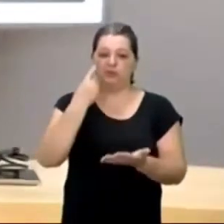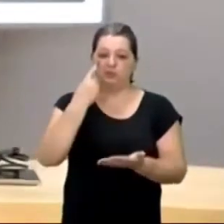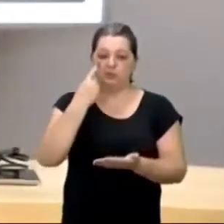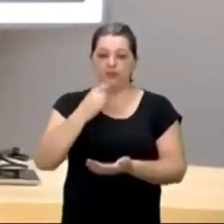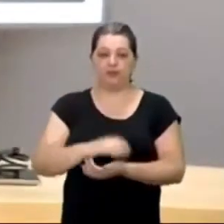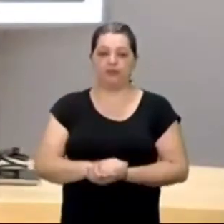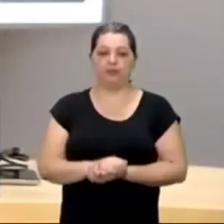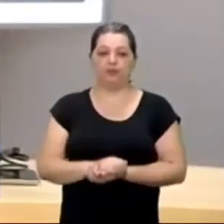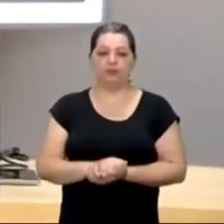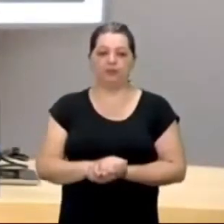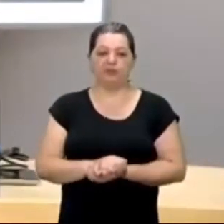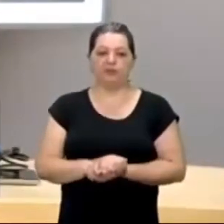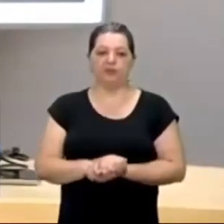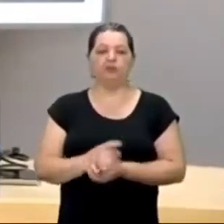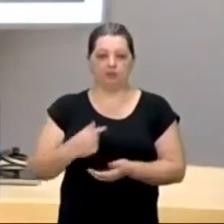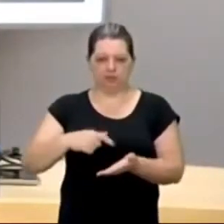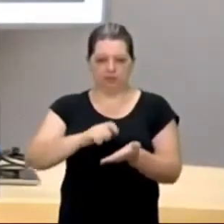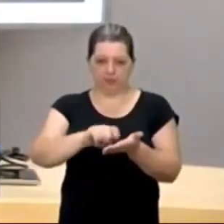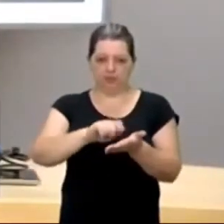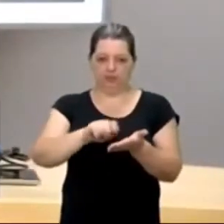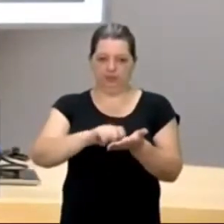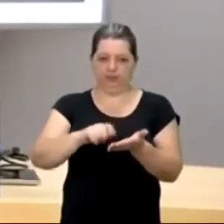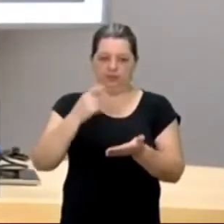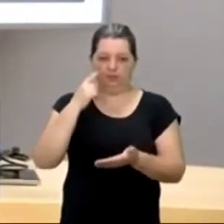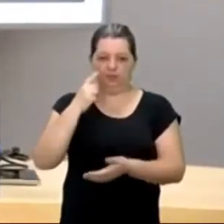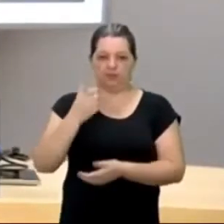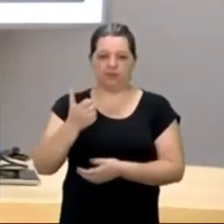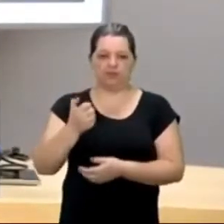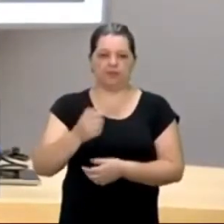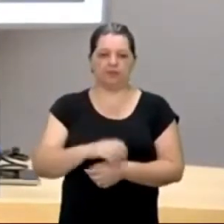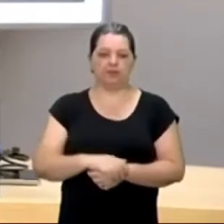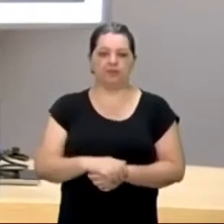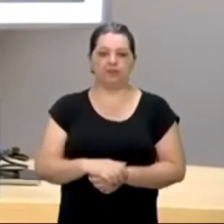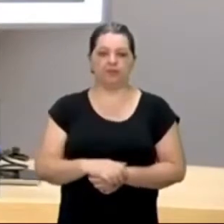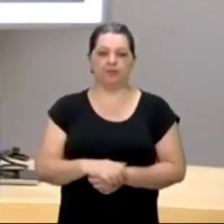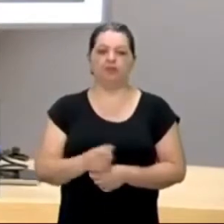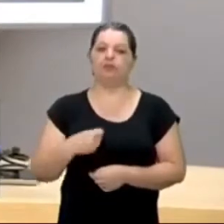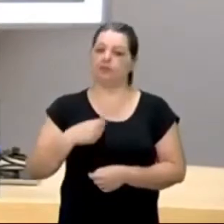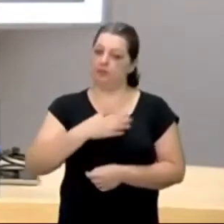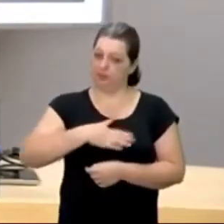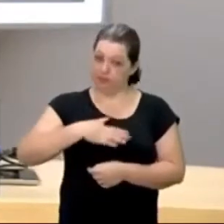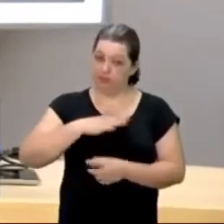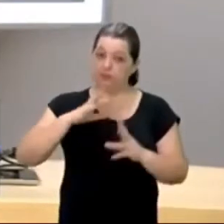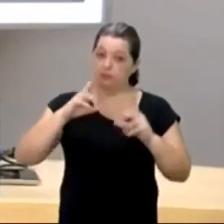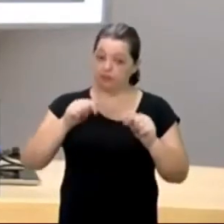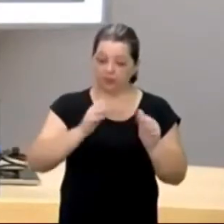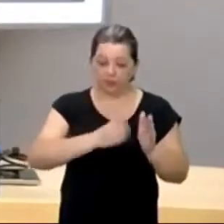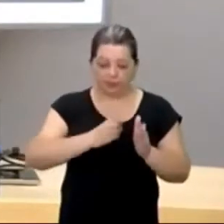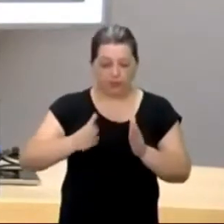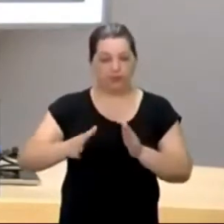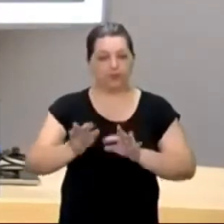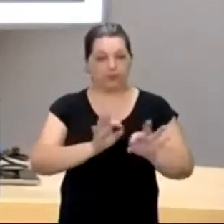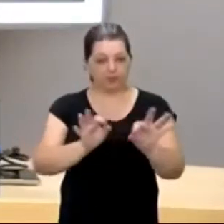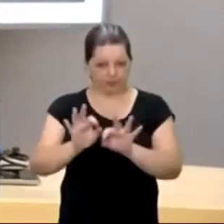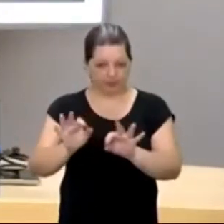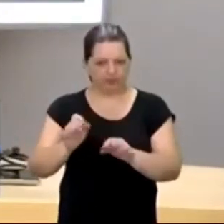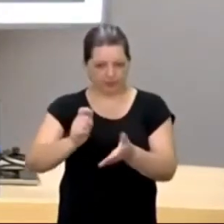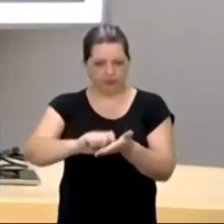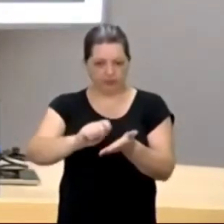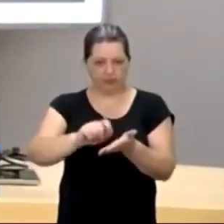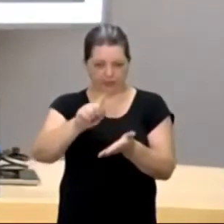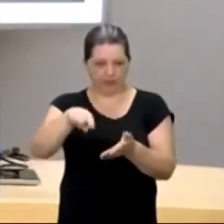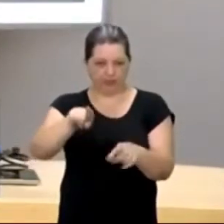só. Eu anotei, deixa eu pegar minha canetinha aqui, olha só, porque eu gosto de ter tudo anotado, organizadinho. Anota.